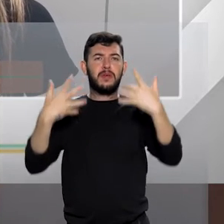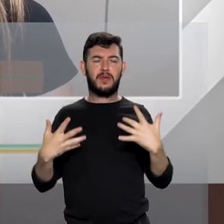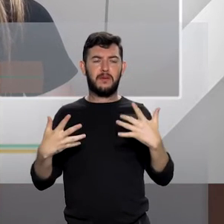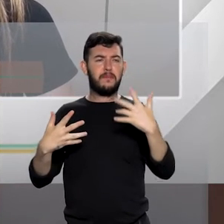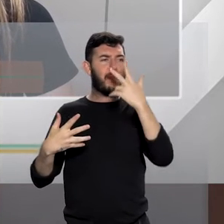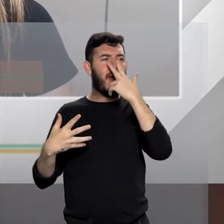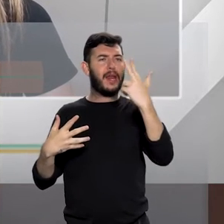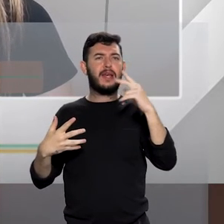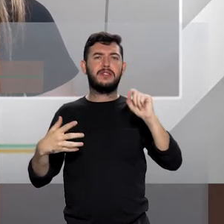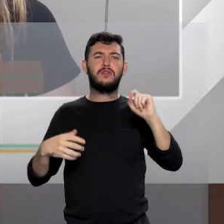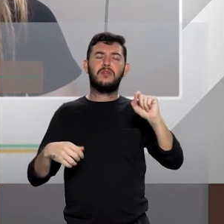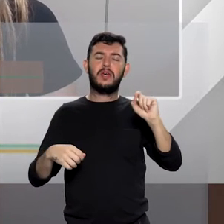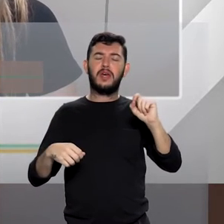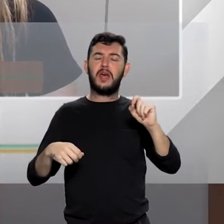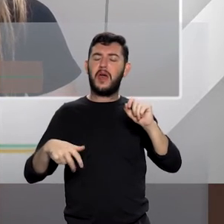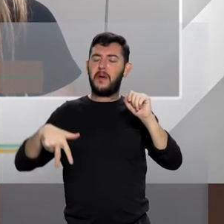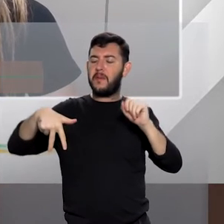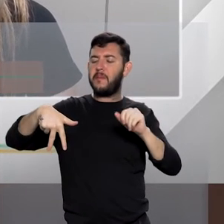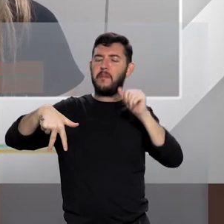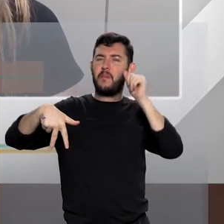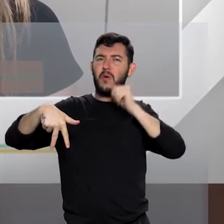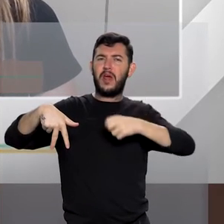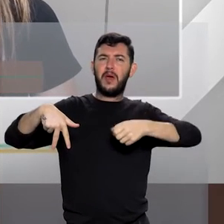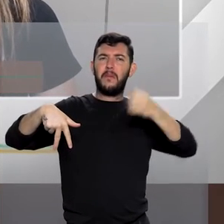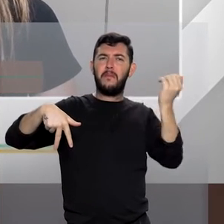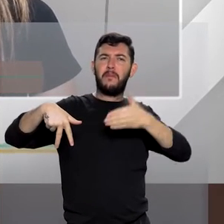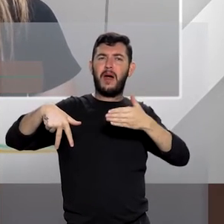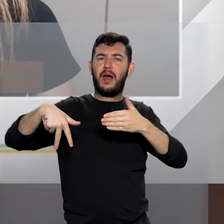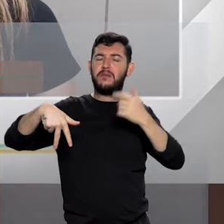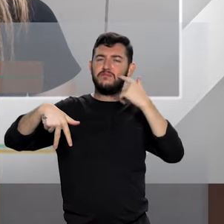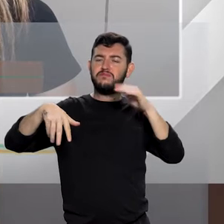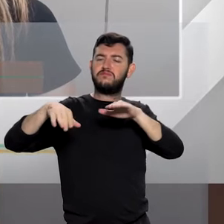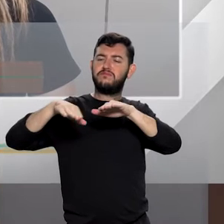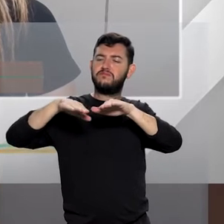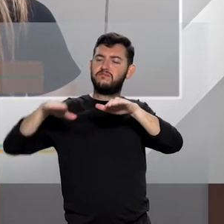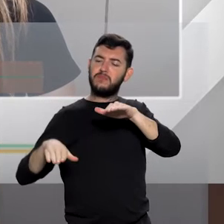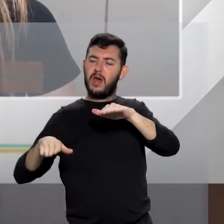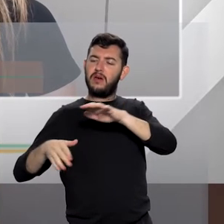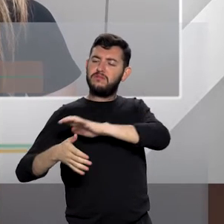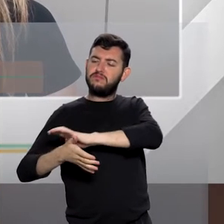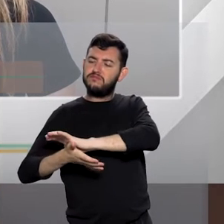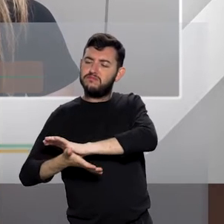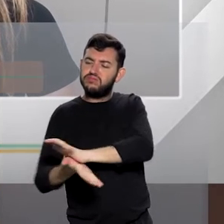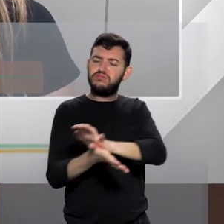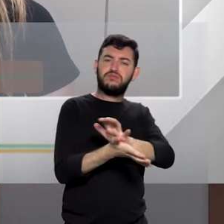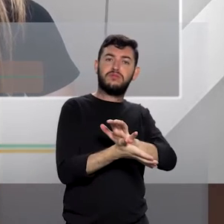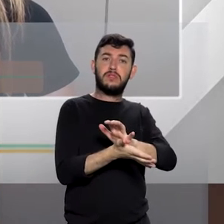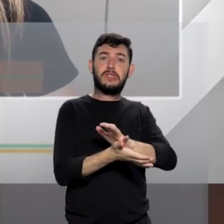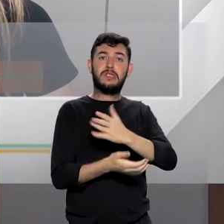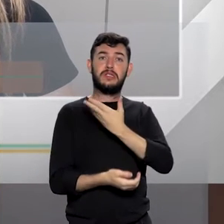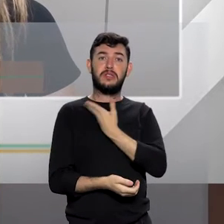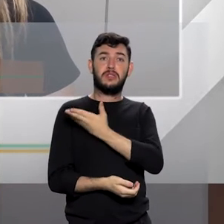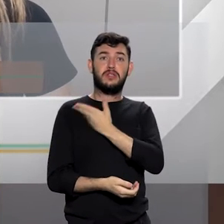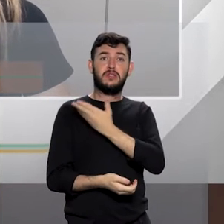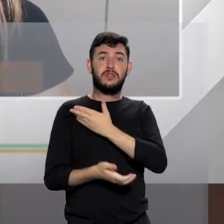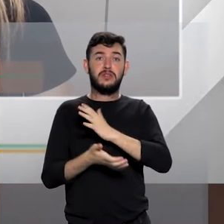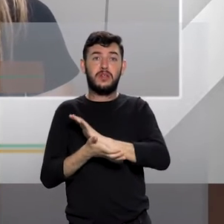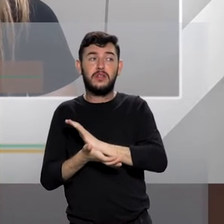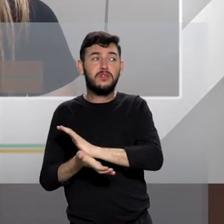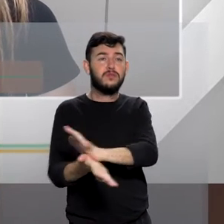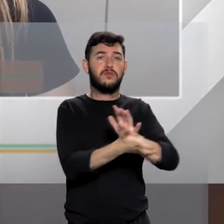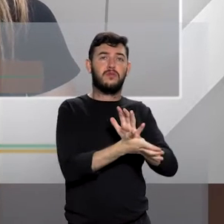mecanismo de compreensão que é de exclusão, que é, na verdade, de trazer uma diferente